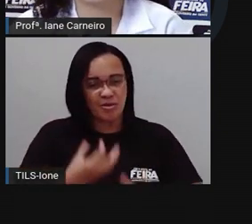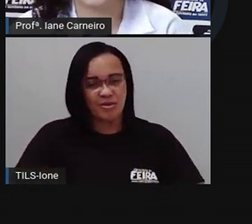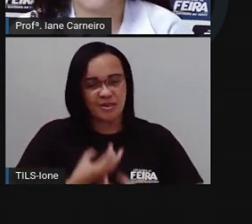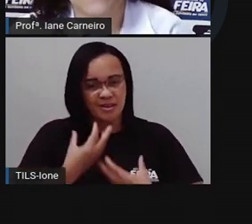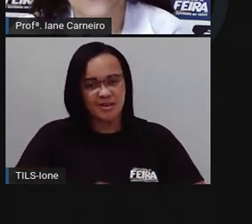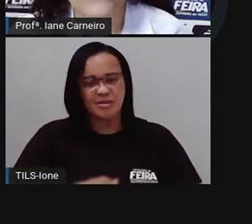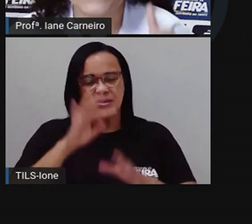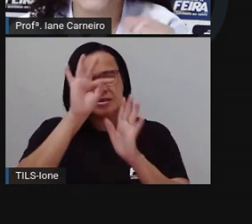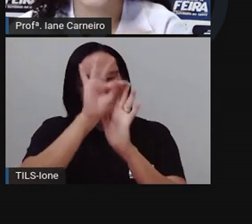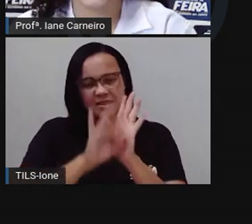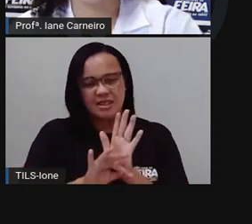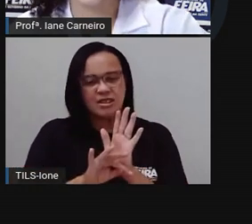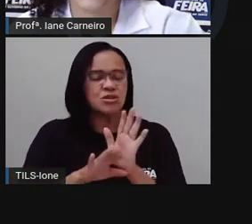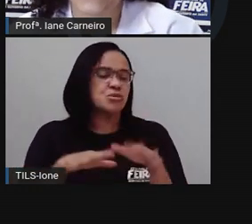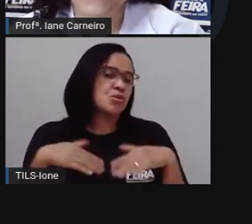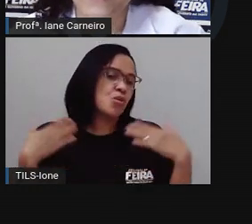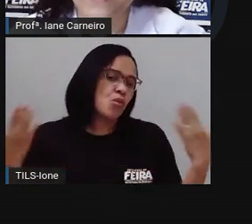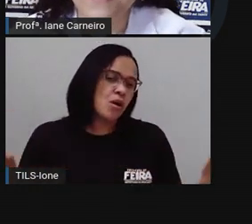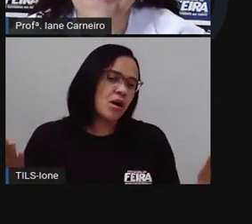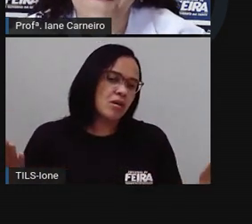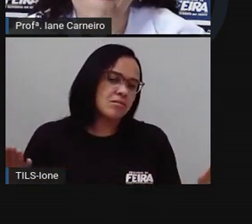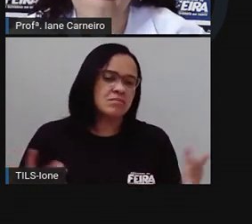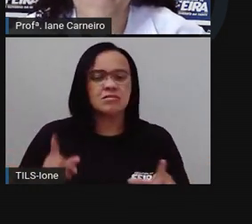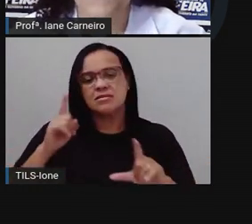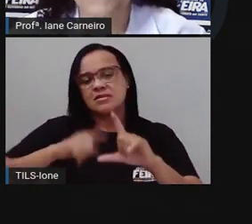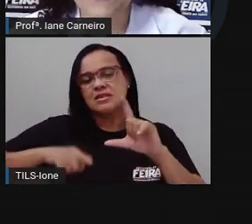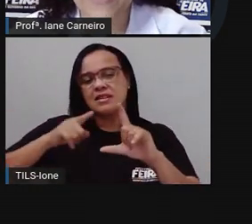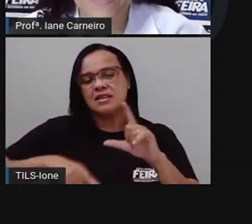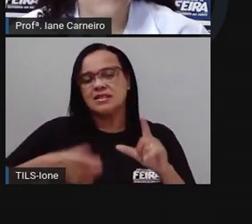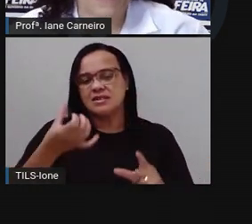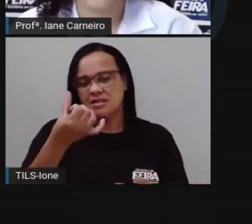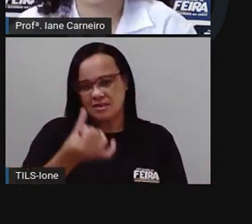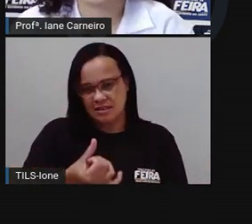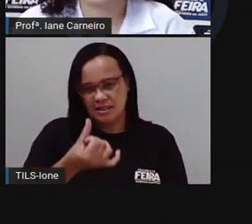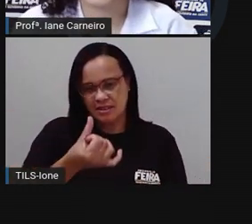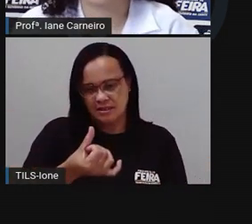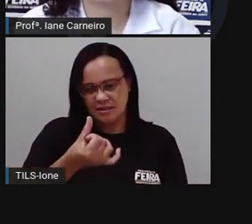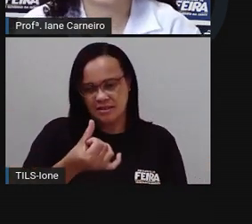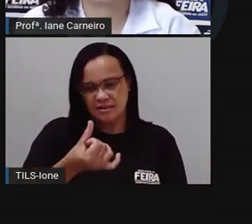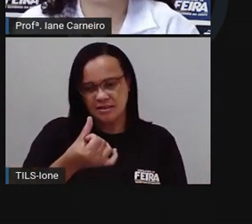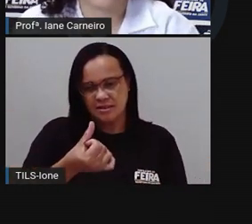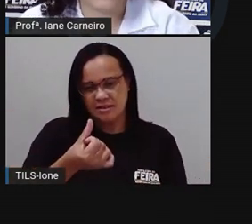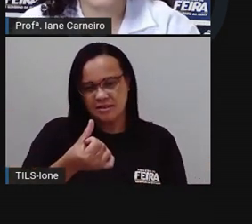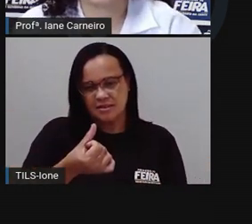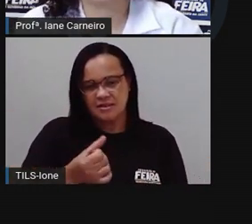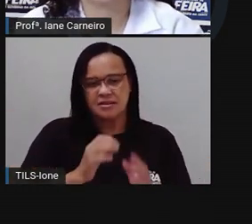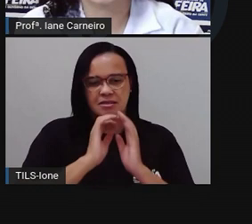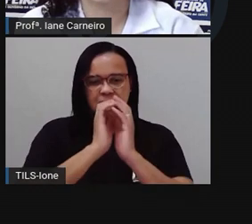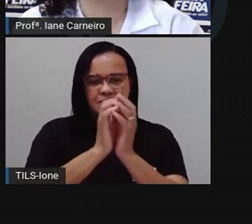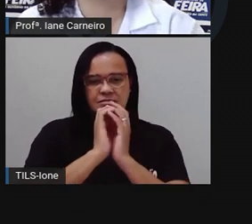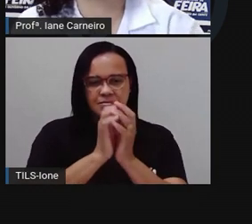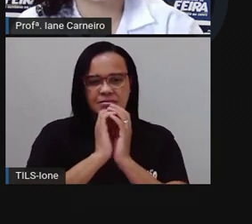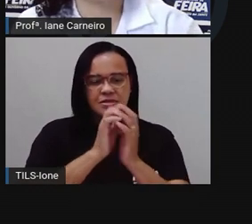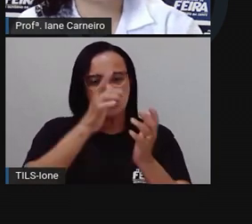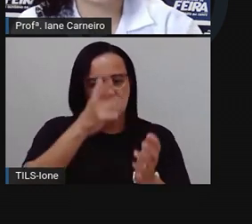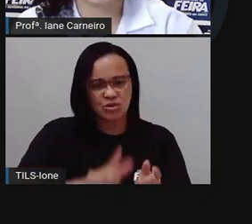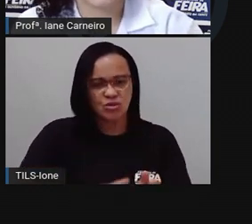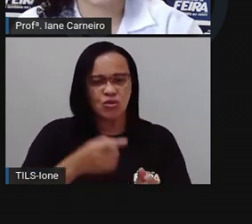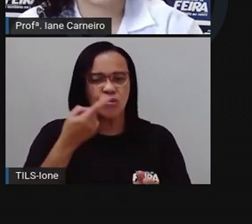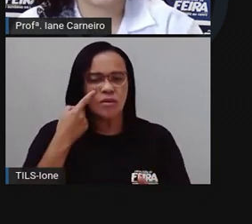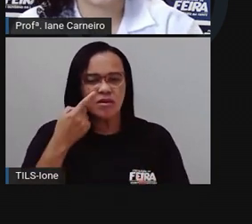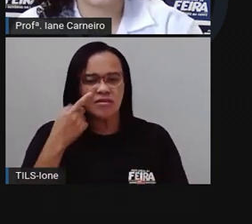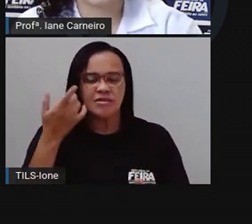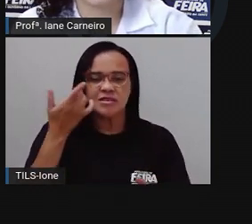será esse animal que tem seis letras? Vamos lá. A Pró vai sortear mais um aqui pra pelo menos a gente ver se a gente